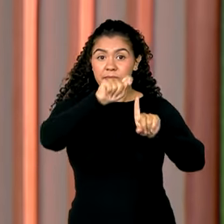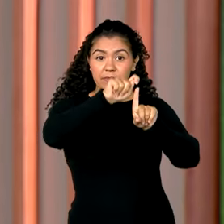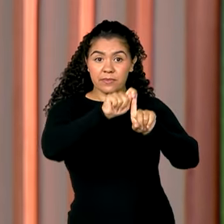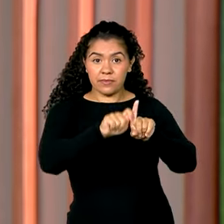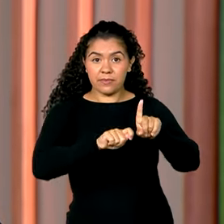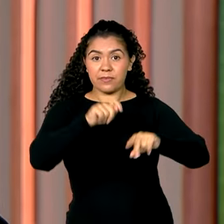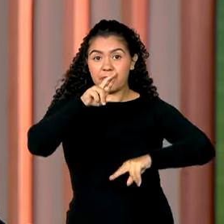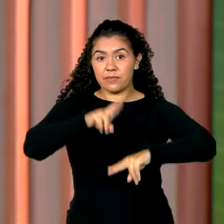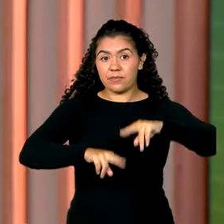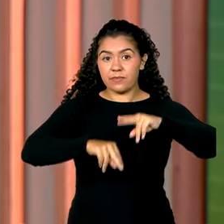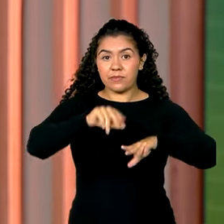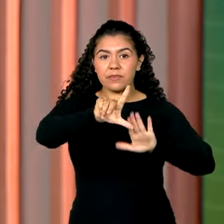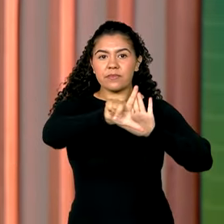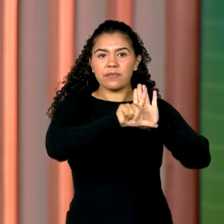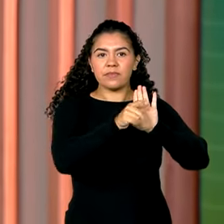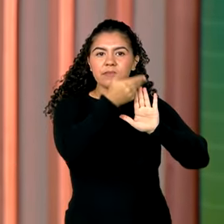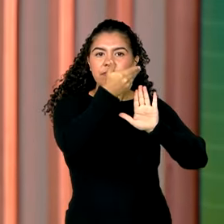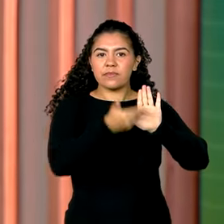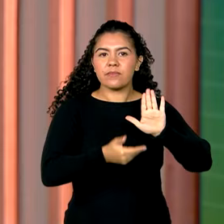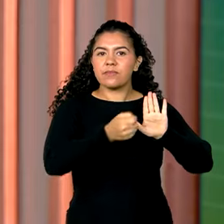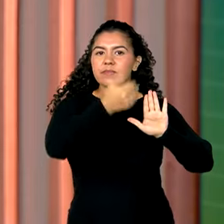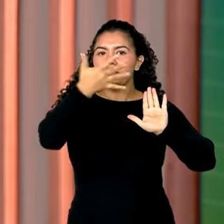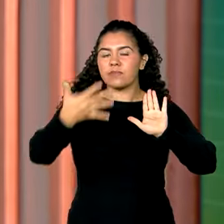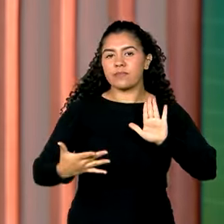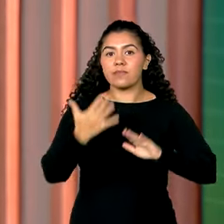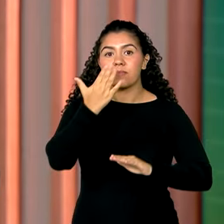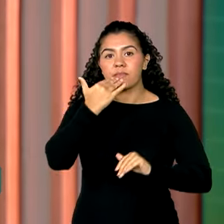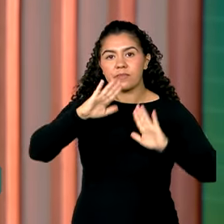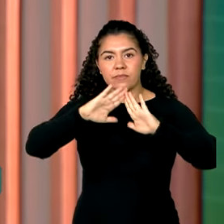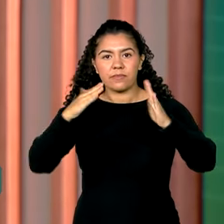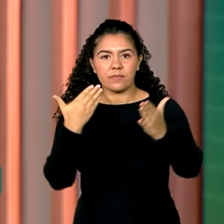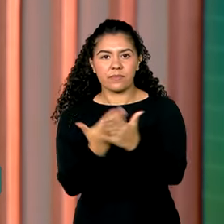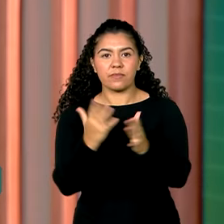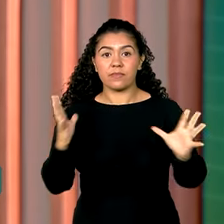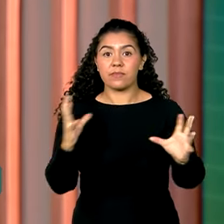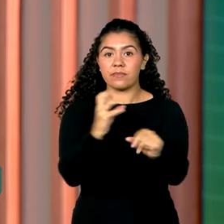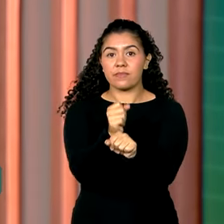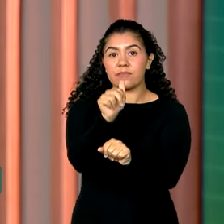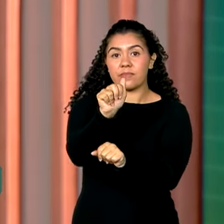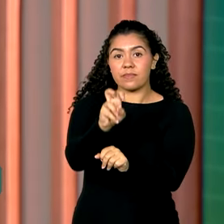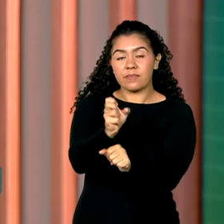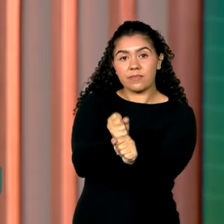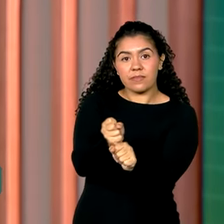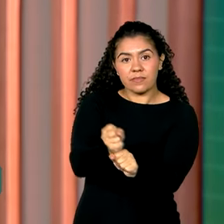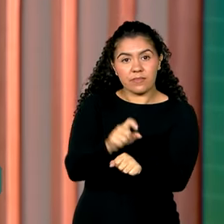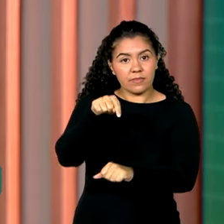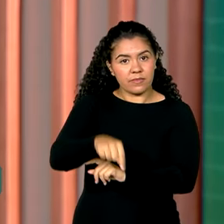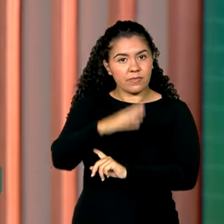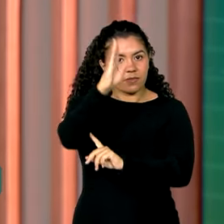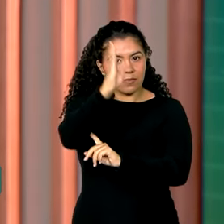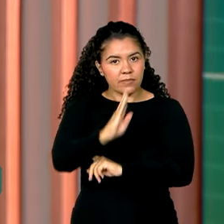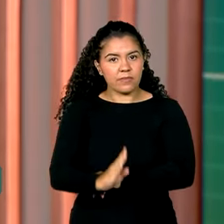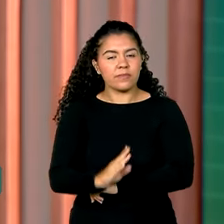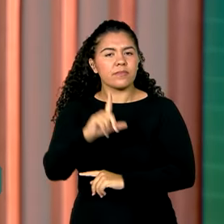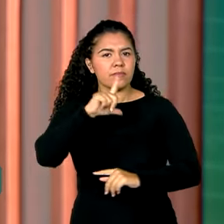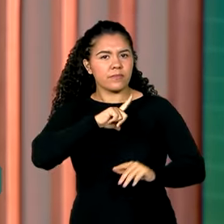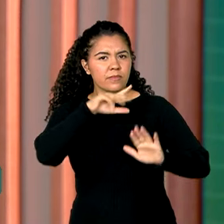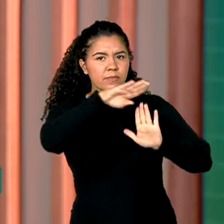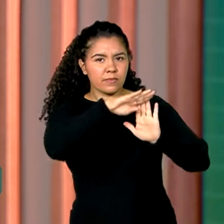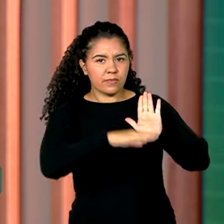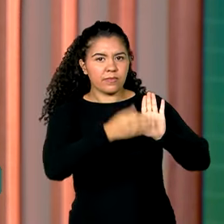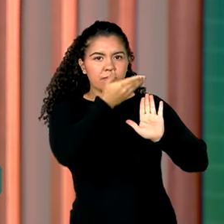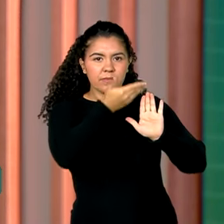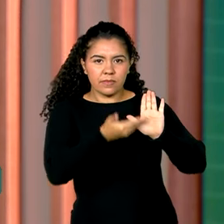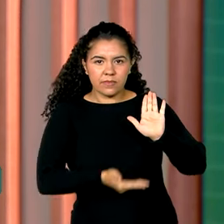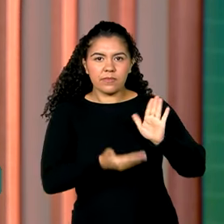mês de junho, a lei da alimentação escolar completa 15 anos. O Brasil tem um dos maiores programas de alimentação nas escolas do